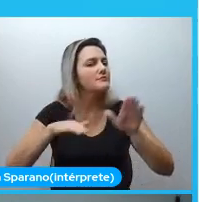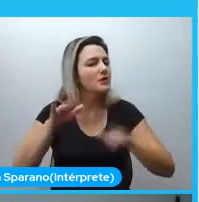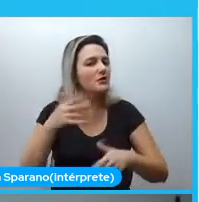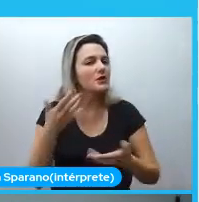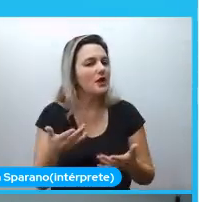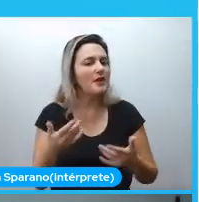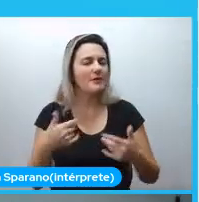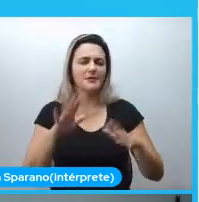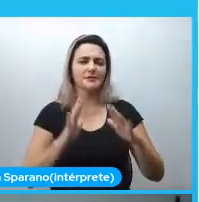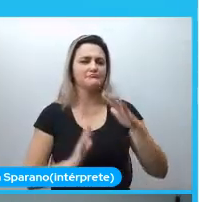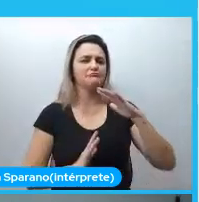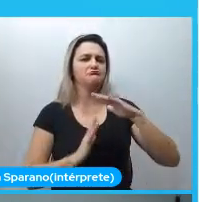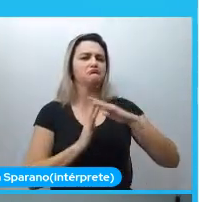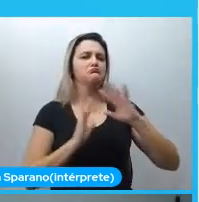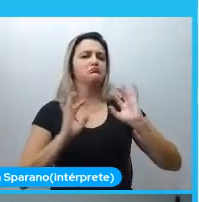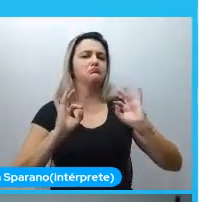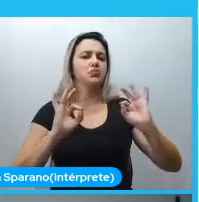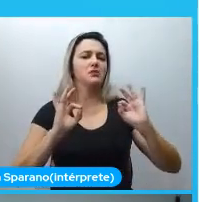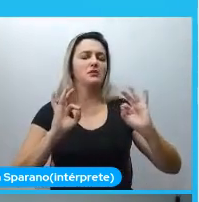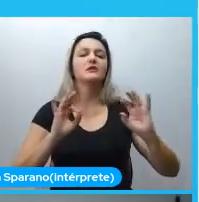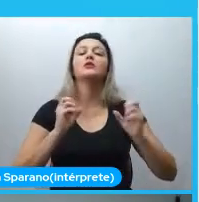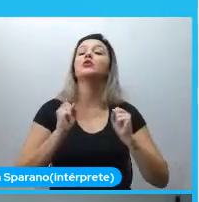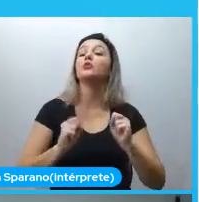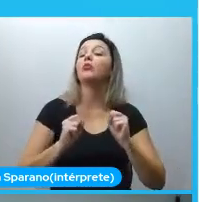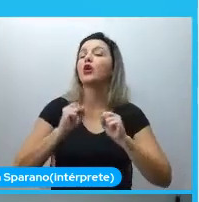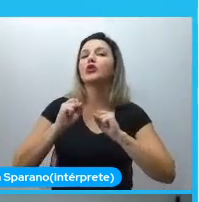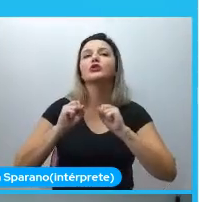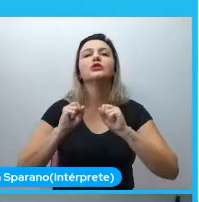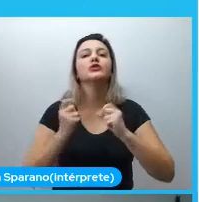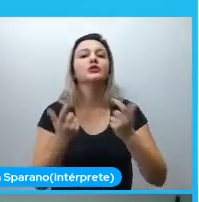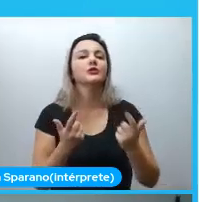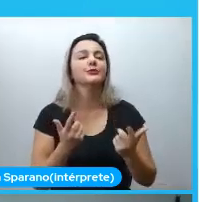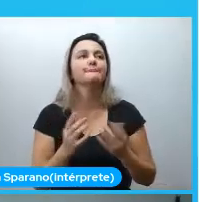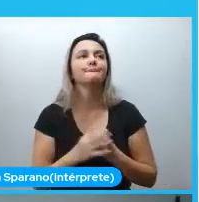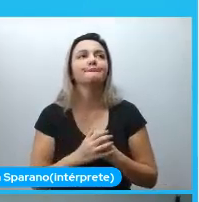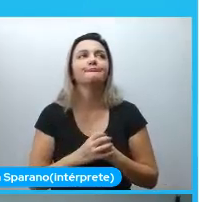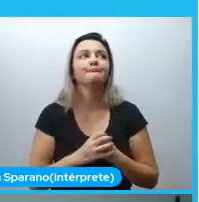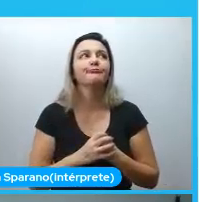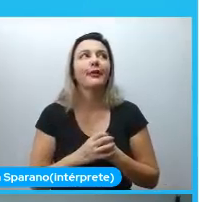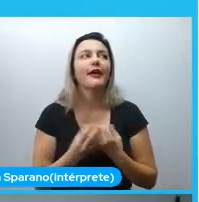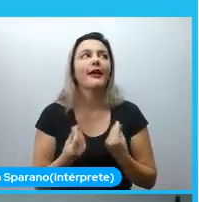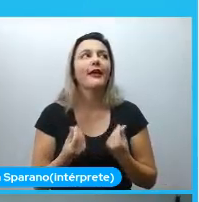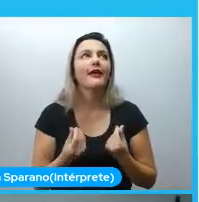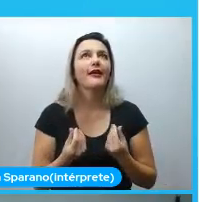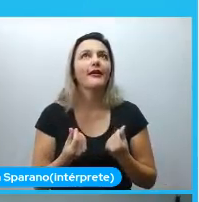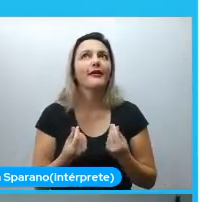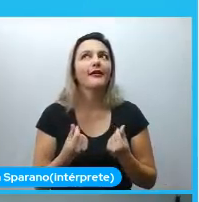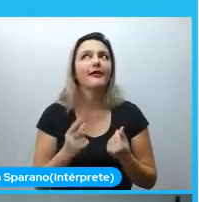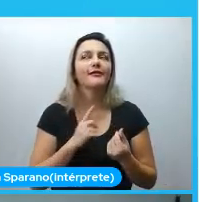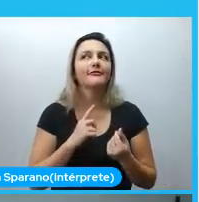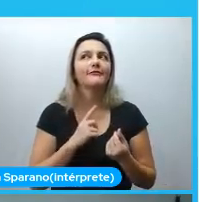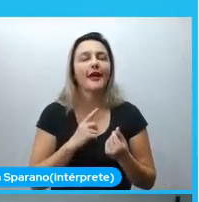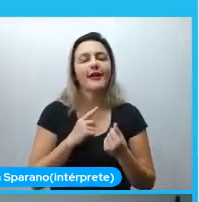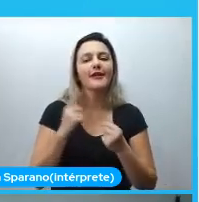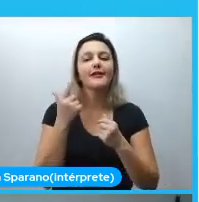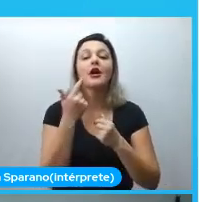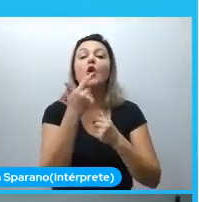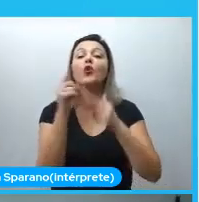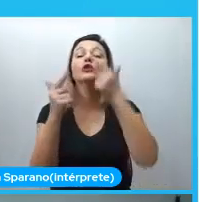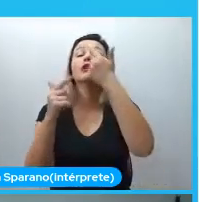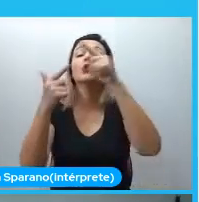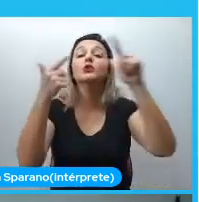robusta, você pode ir atrás daquelas outras opções que são um pouquinho mais hard em estatística, se você gostar.